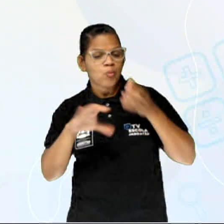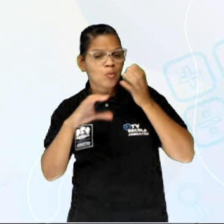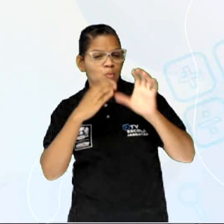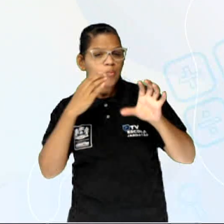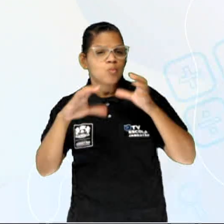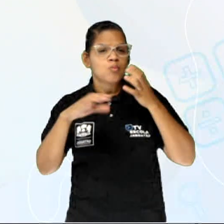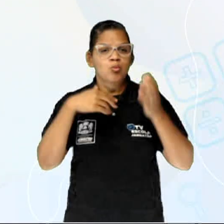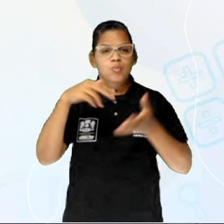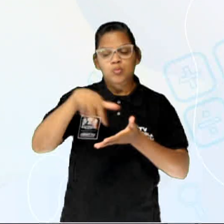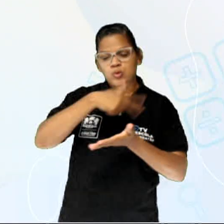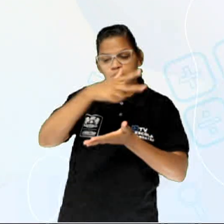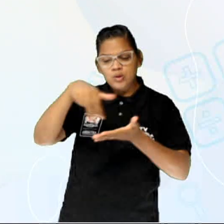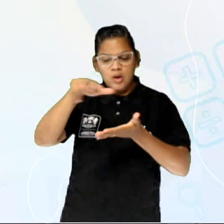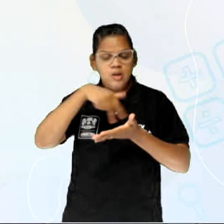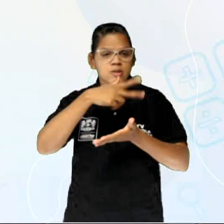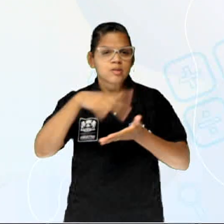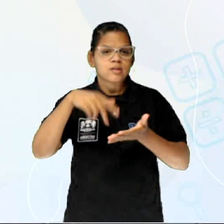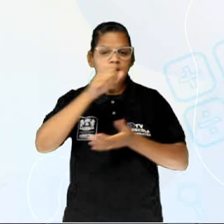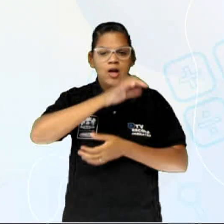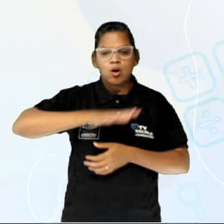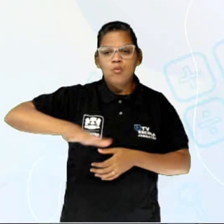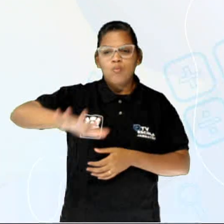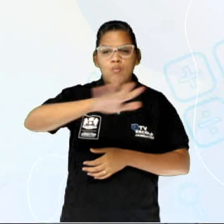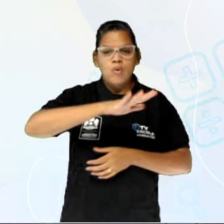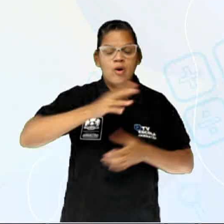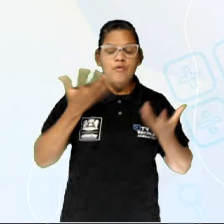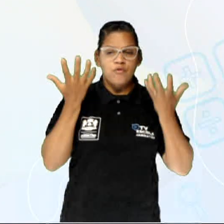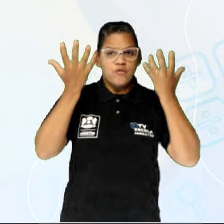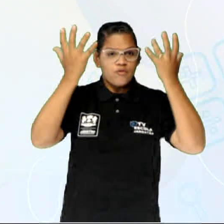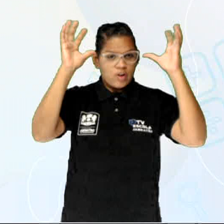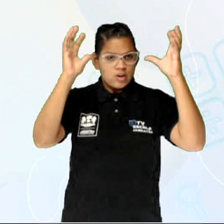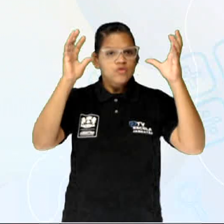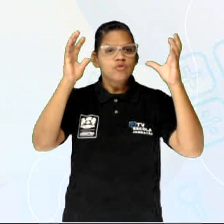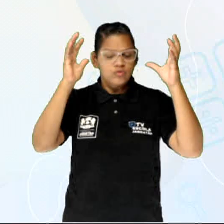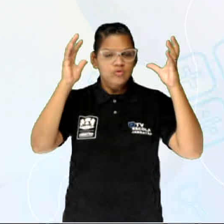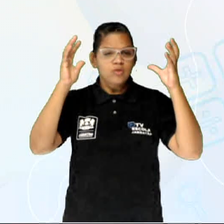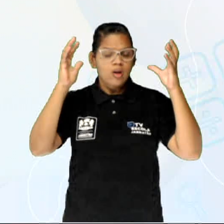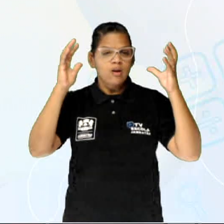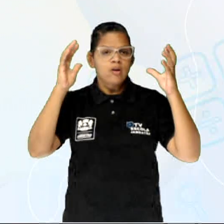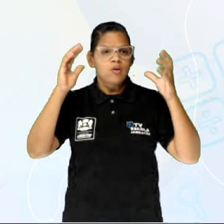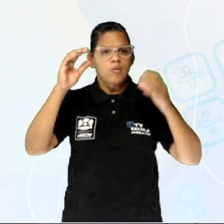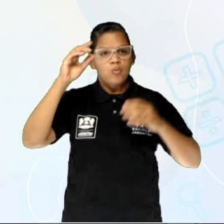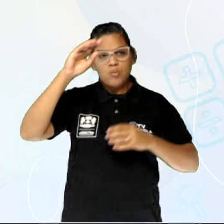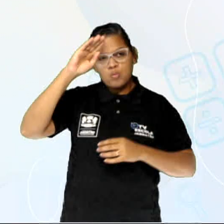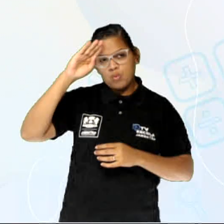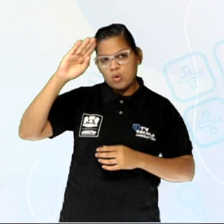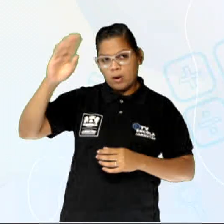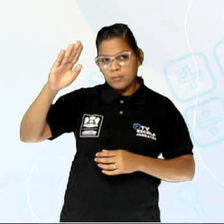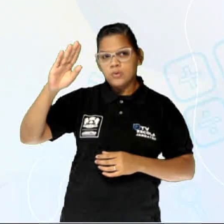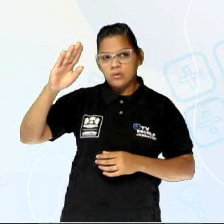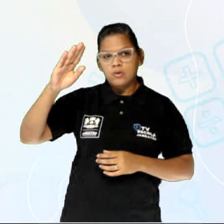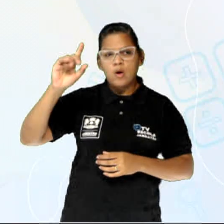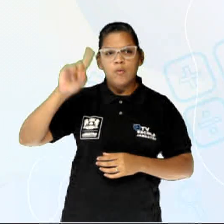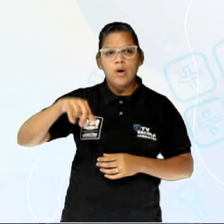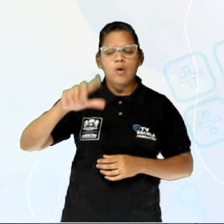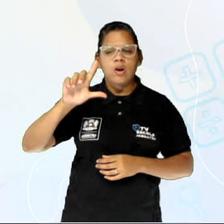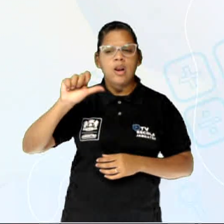festa de terreiro. O capitão montado em seu cavalo representa o grande latifundiário, dono do engenho.